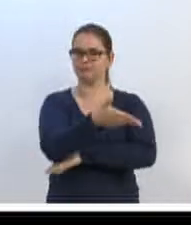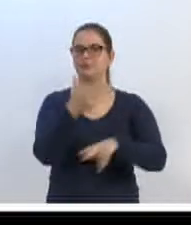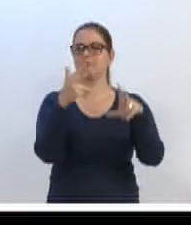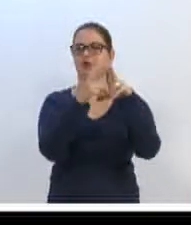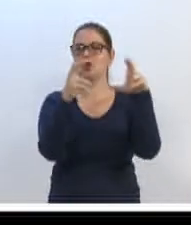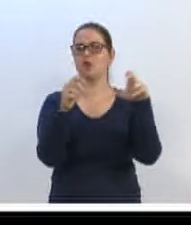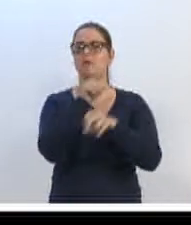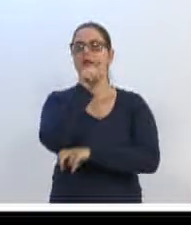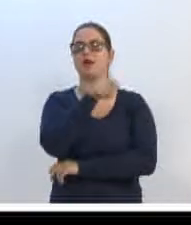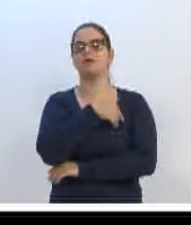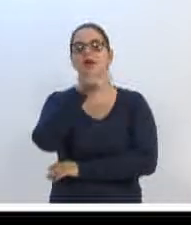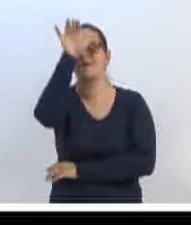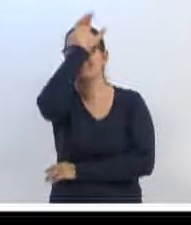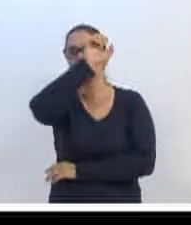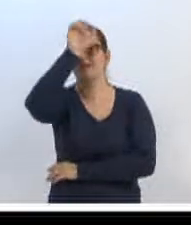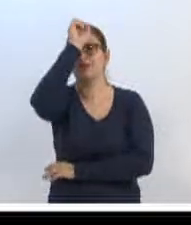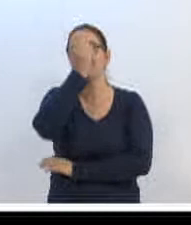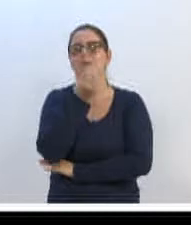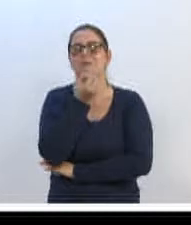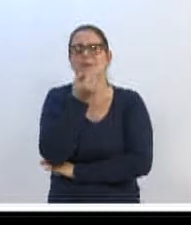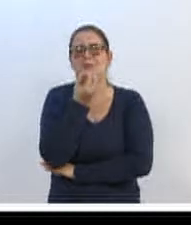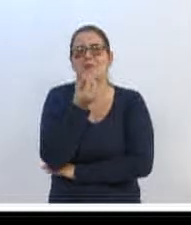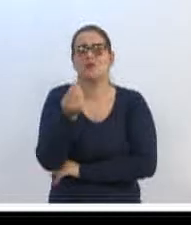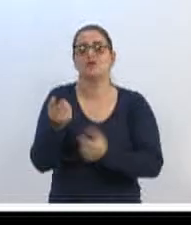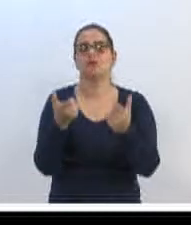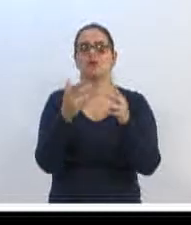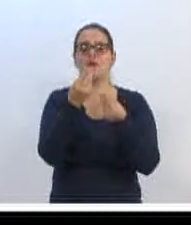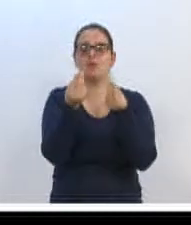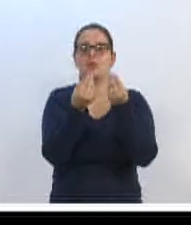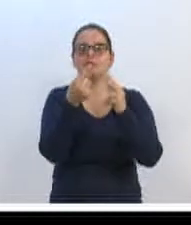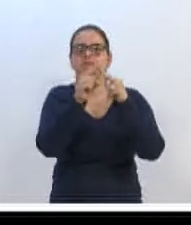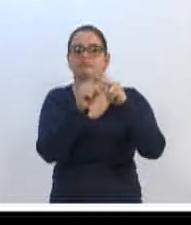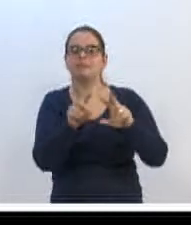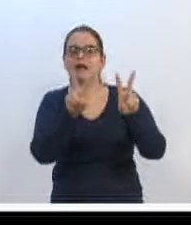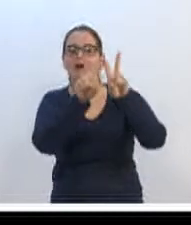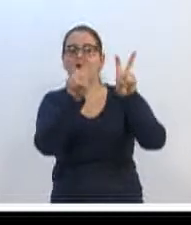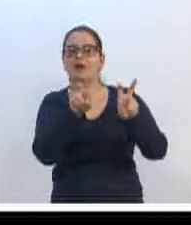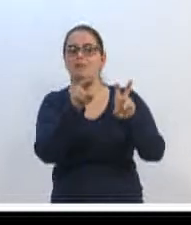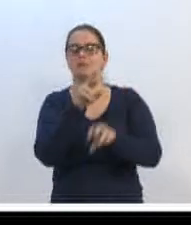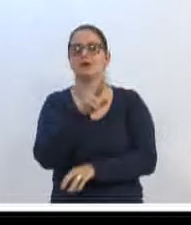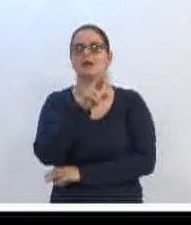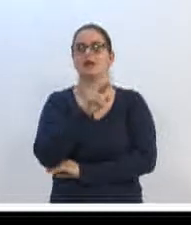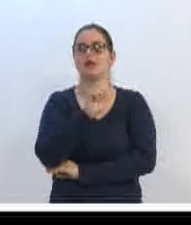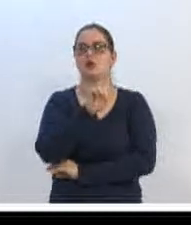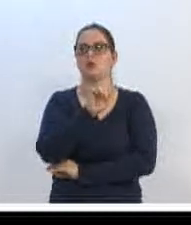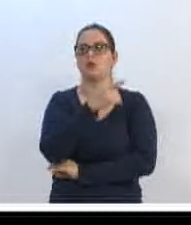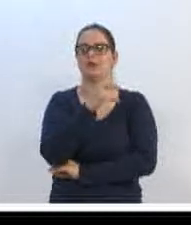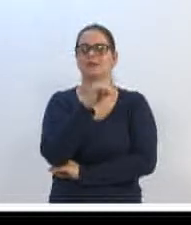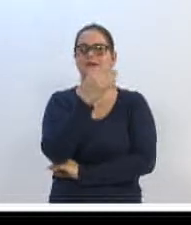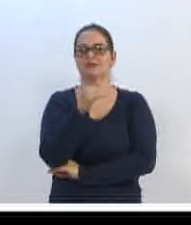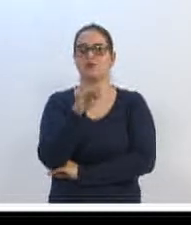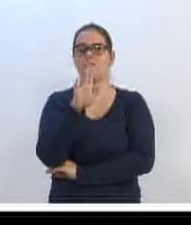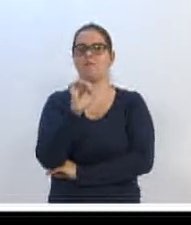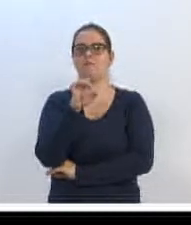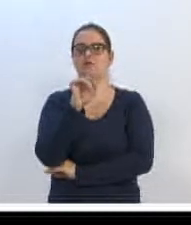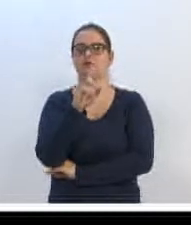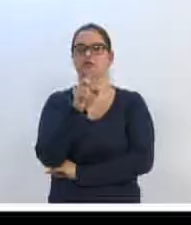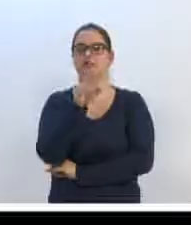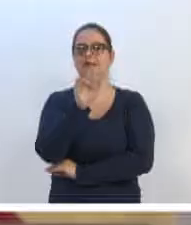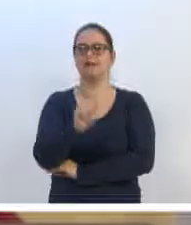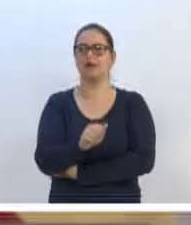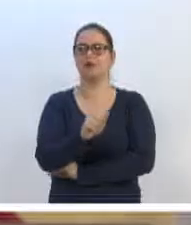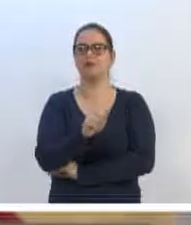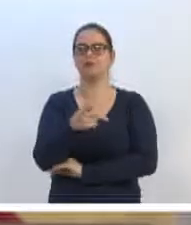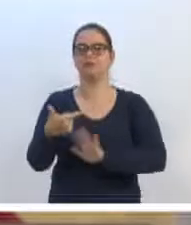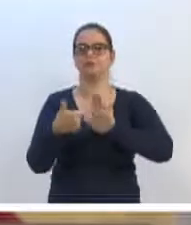lá nós pudemos aprender bastante a respeito da questão da regularização fundiária e dizer que eles vieram, inclusive aqui na cidade de Blumenau, apresentar um